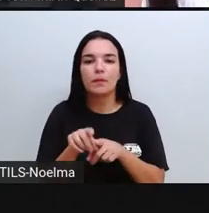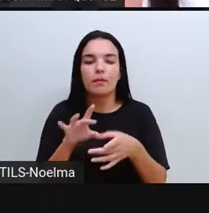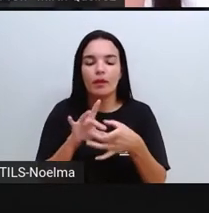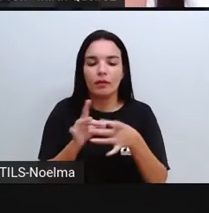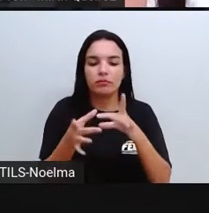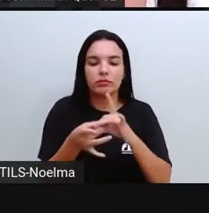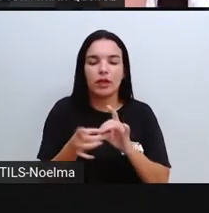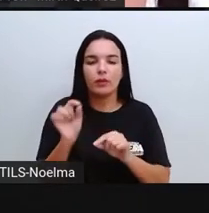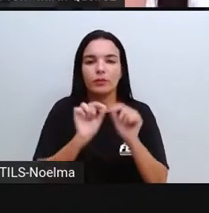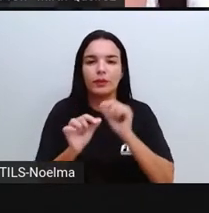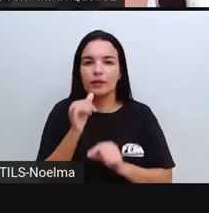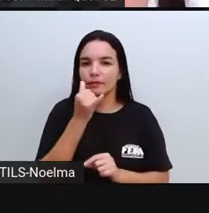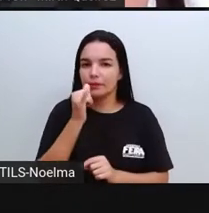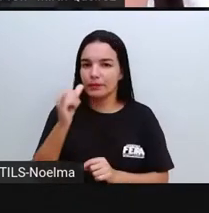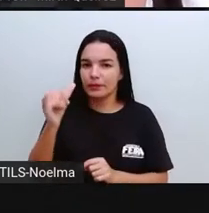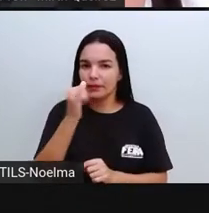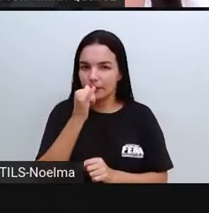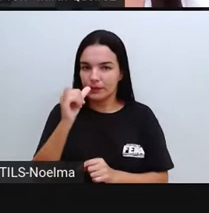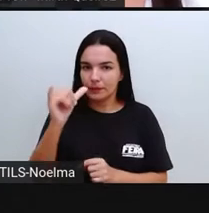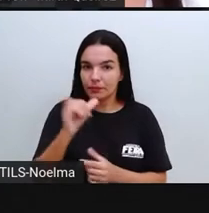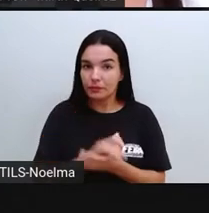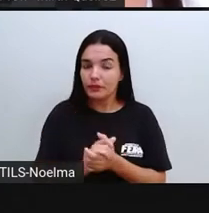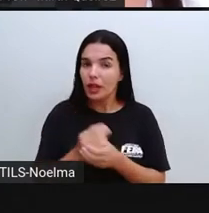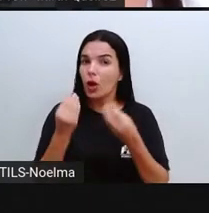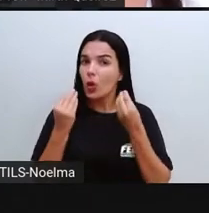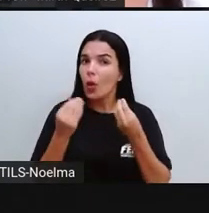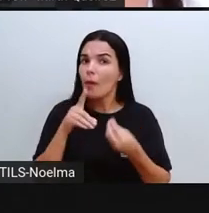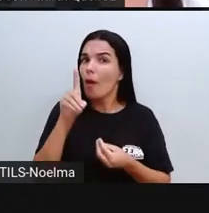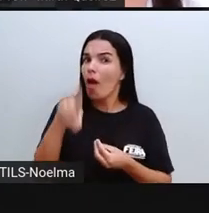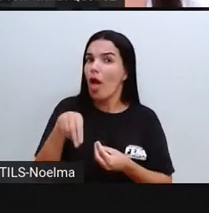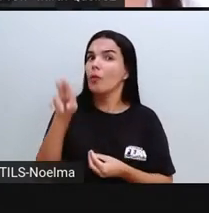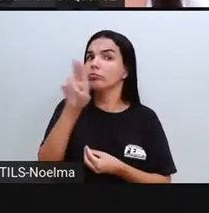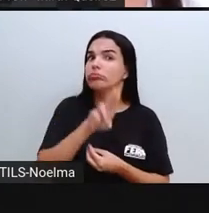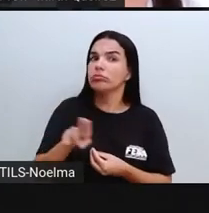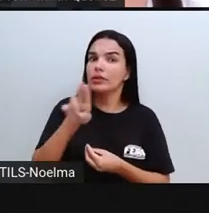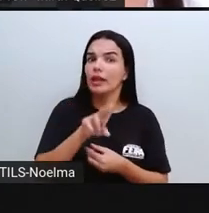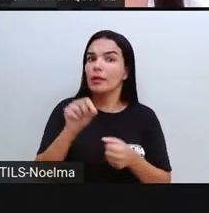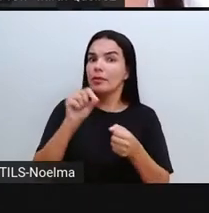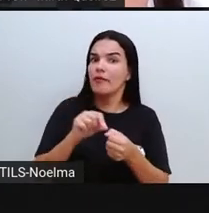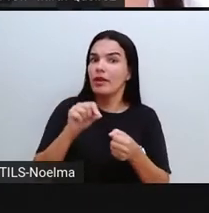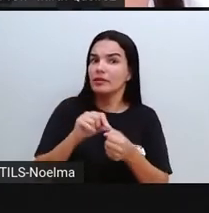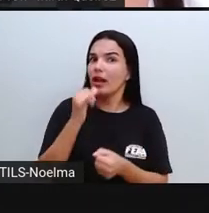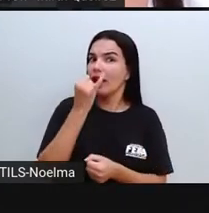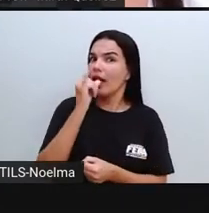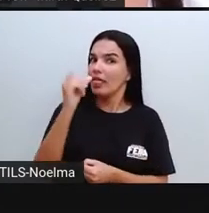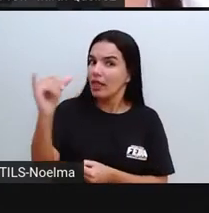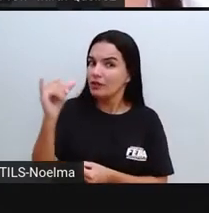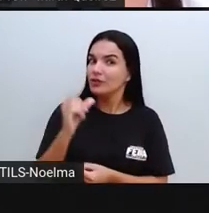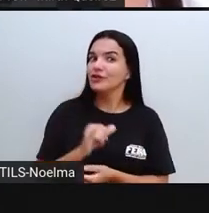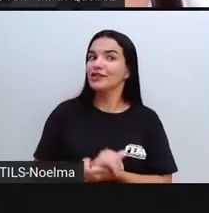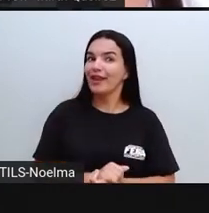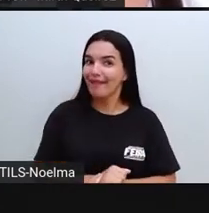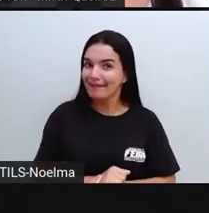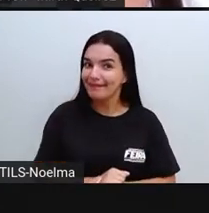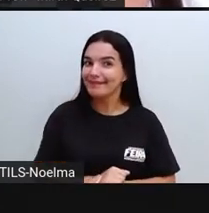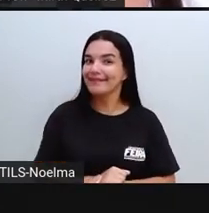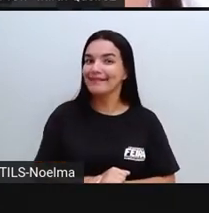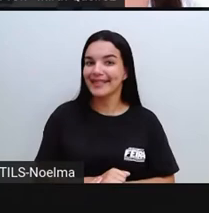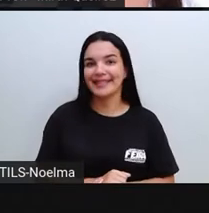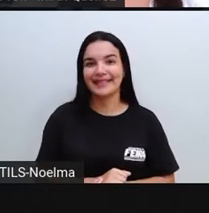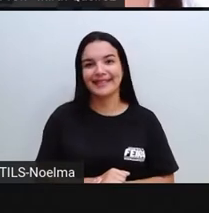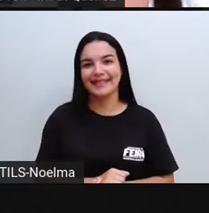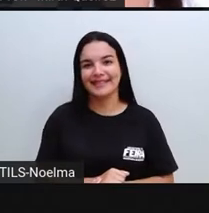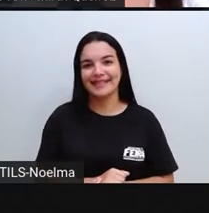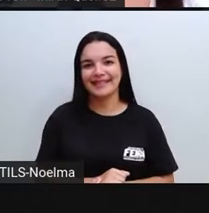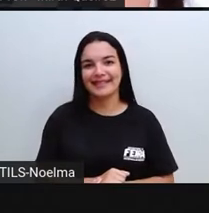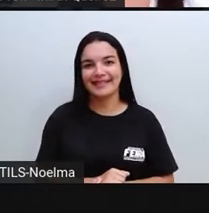a energia. Com a água, ela é utilizada para a produção de eletricidade, certo?